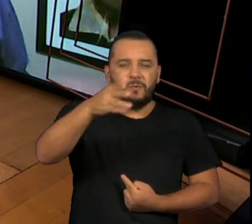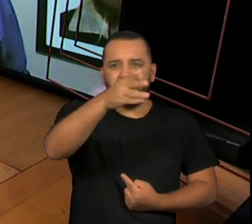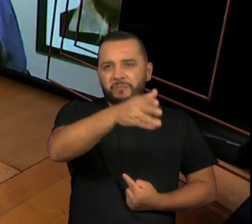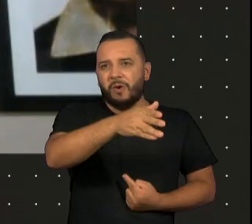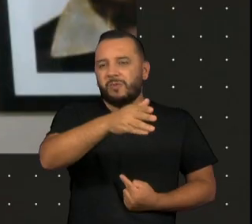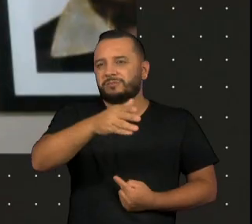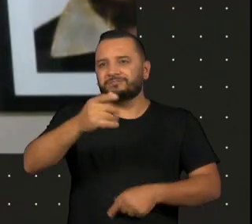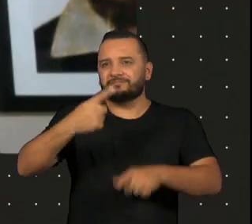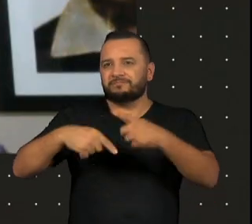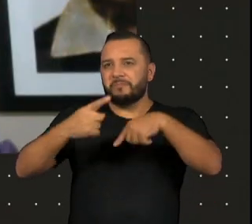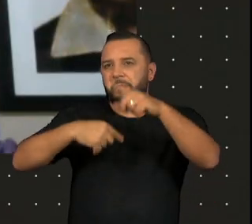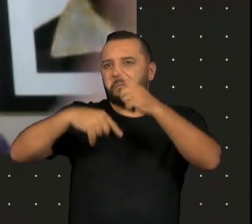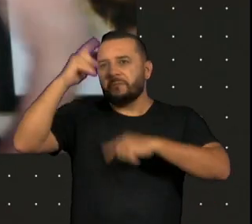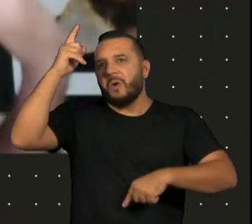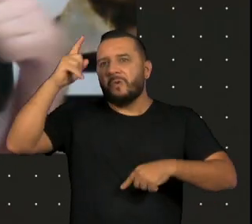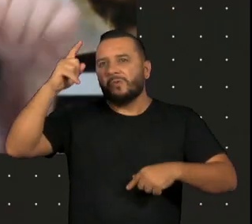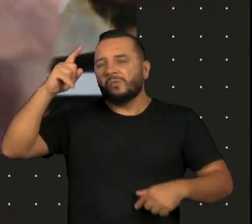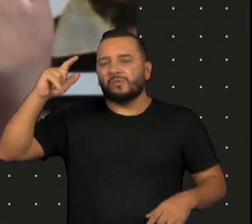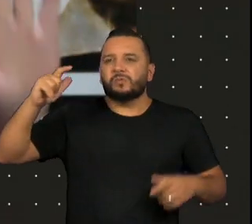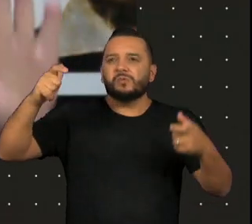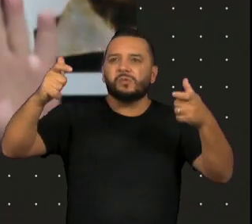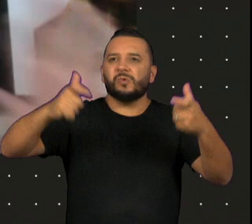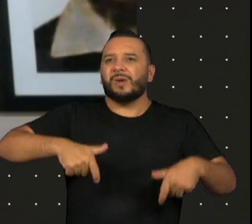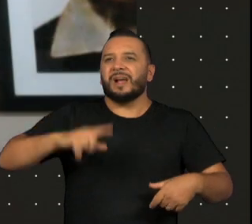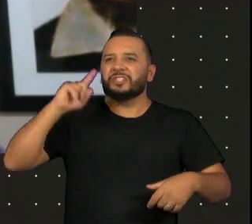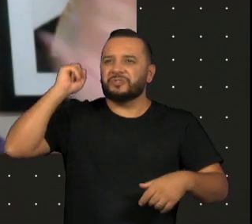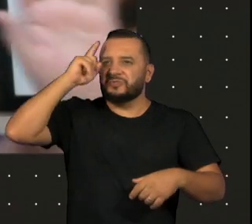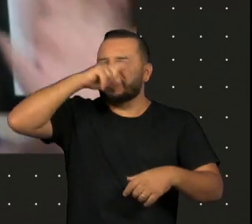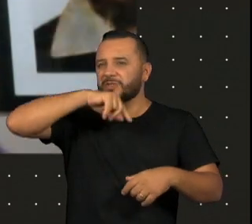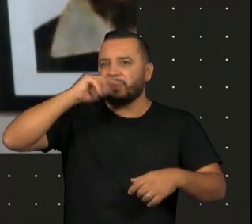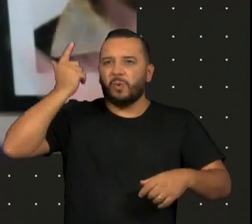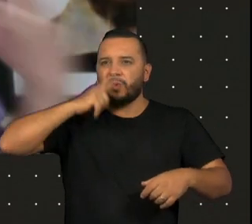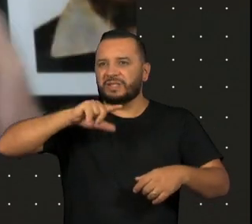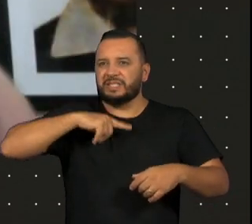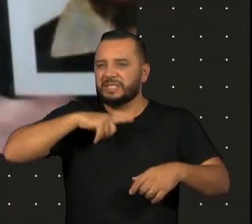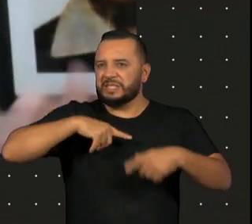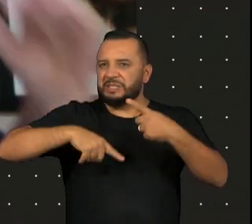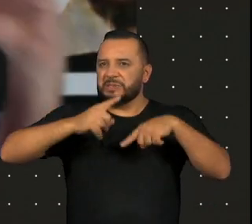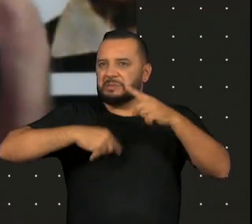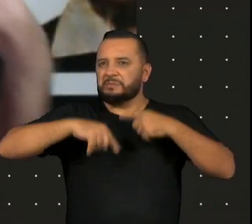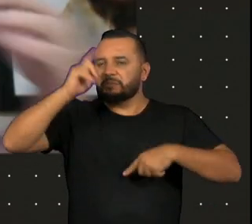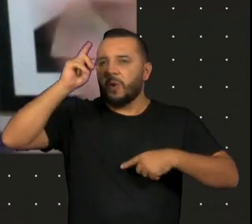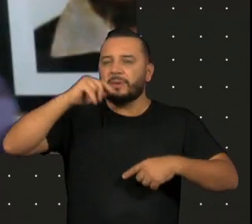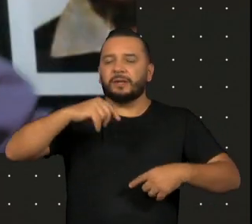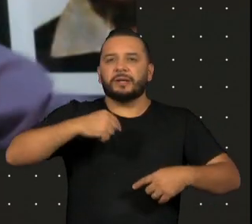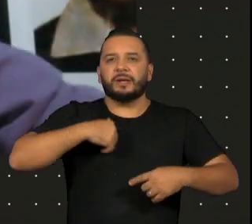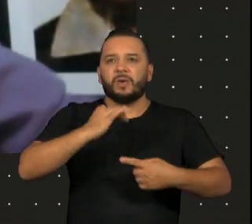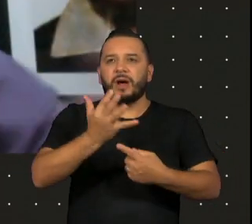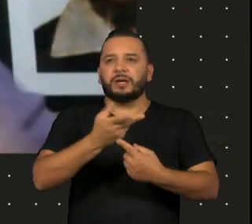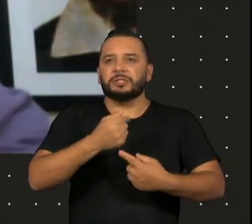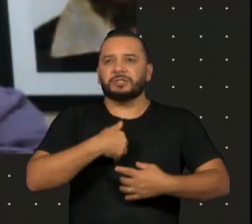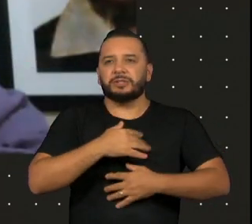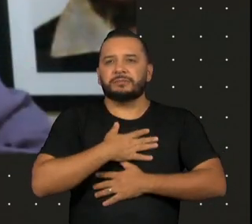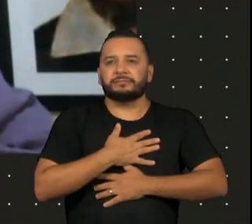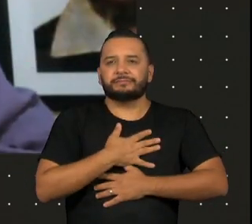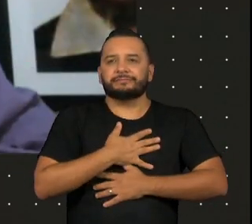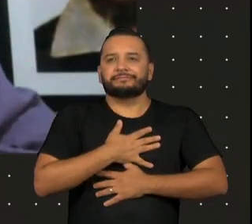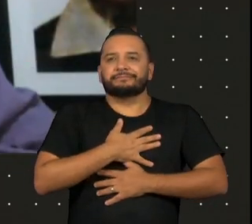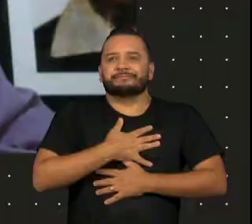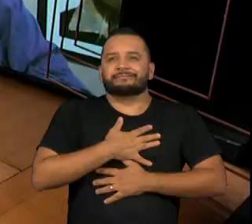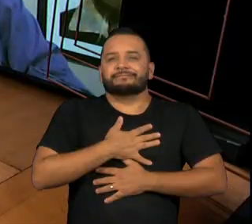chegar. Então, o momento da arte é esse momento em que você respira fundo e tem possibilidade de